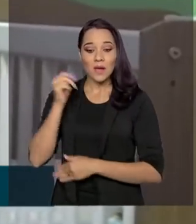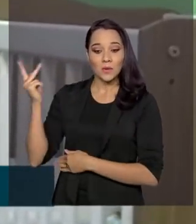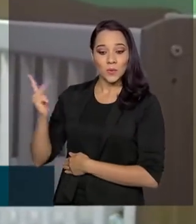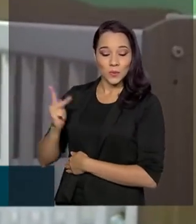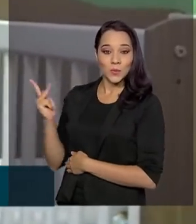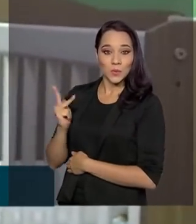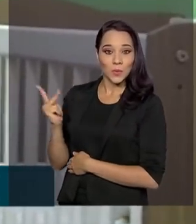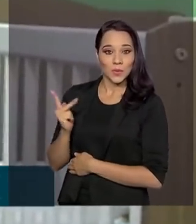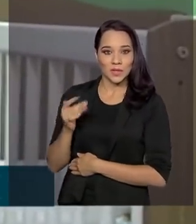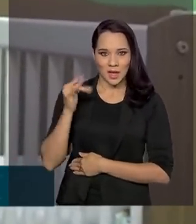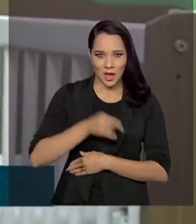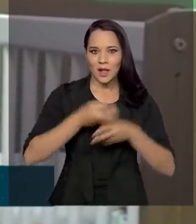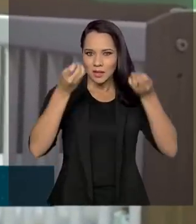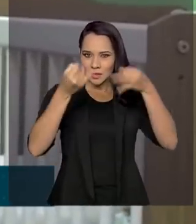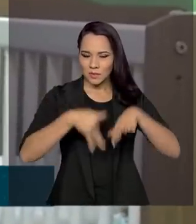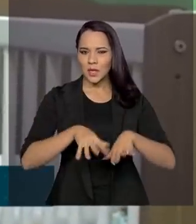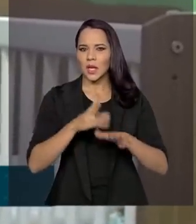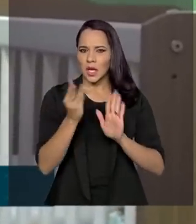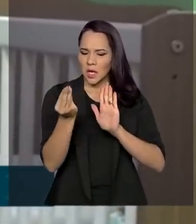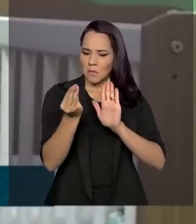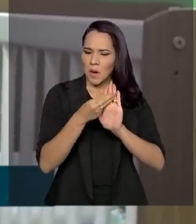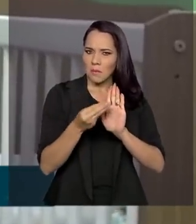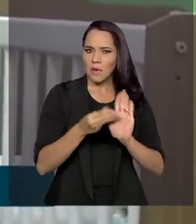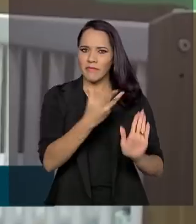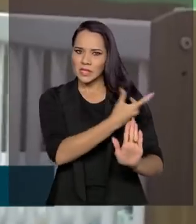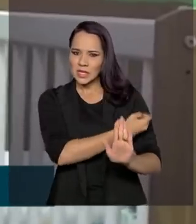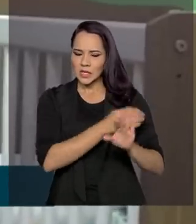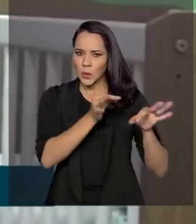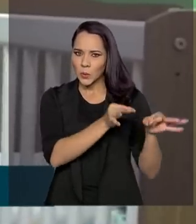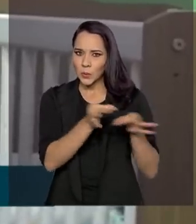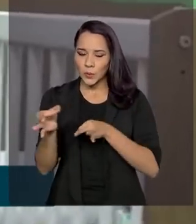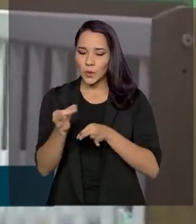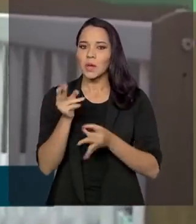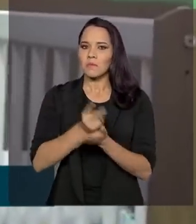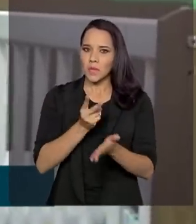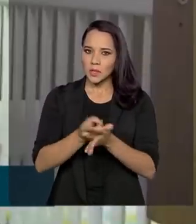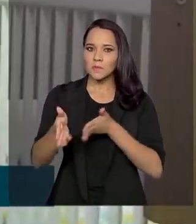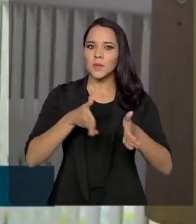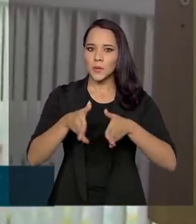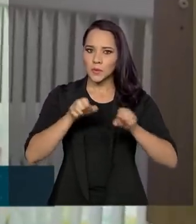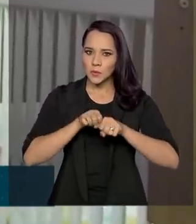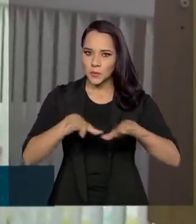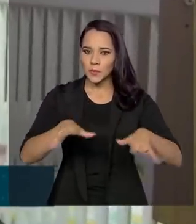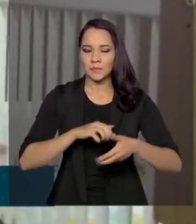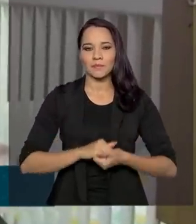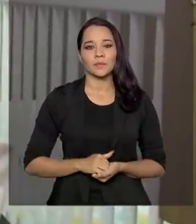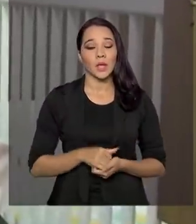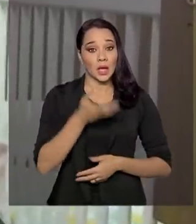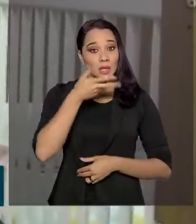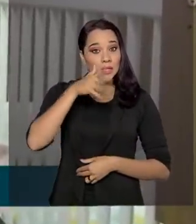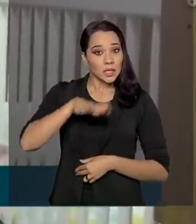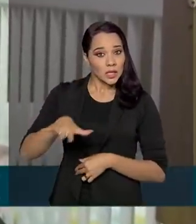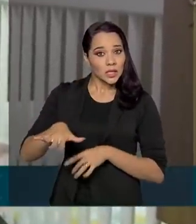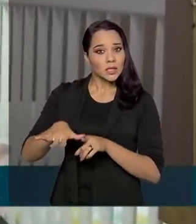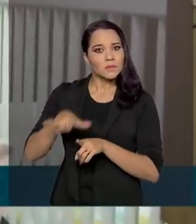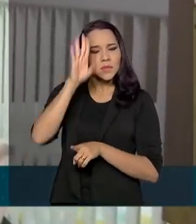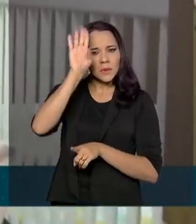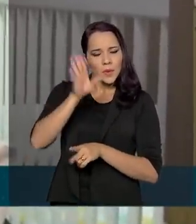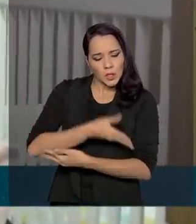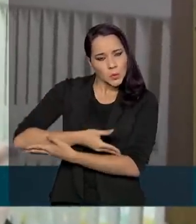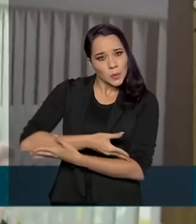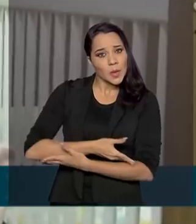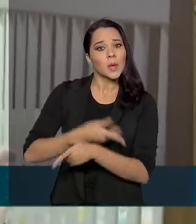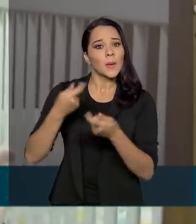e do Joaquim, ela conta que manteve as vacinas em dia, mesmo em meio à pandemia. As crianças, principalmente as menores, elas